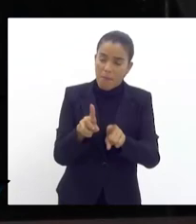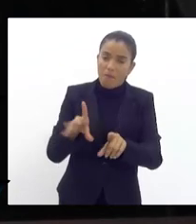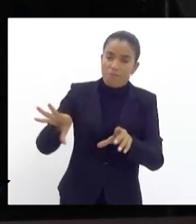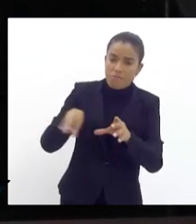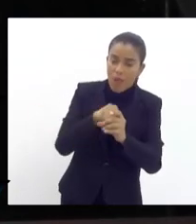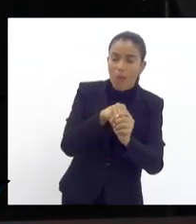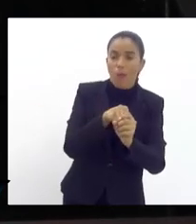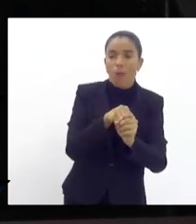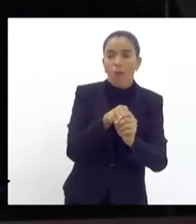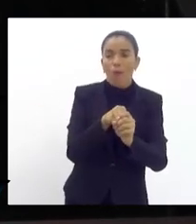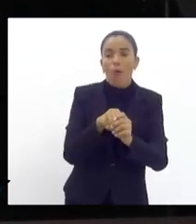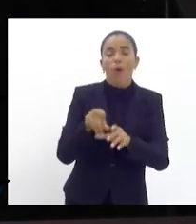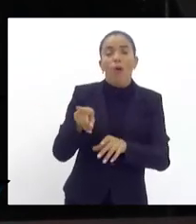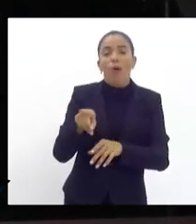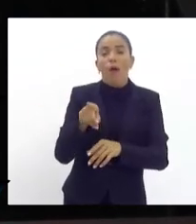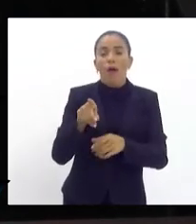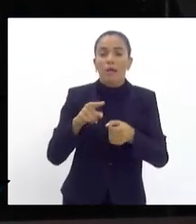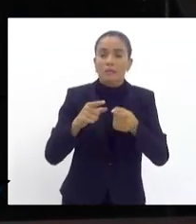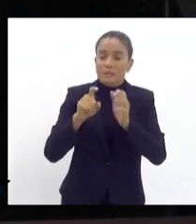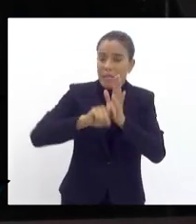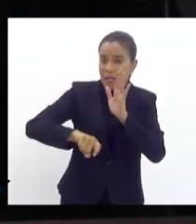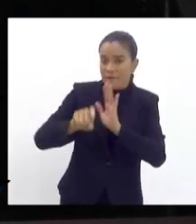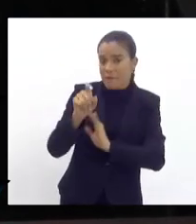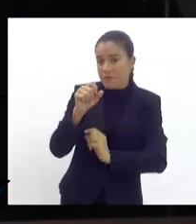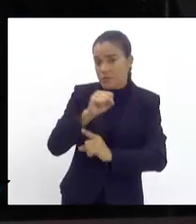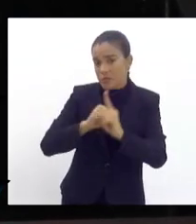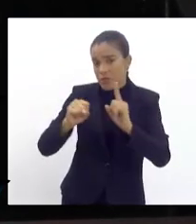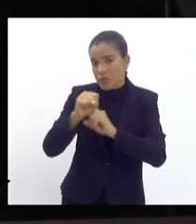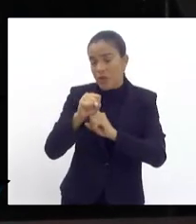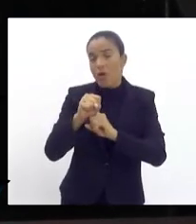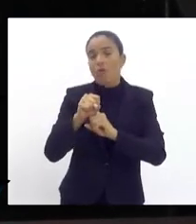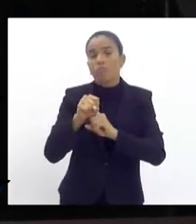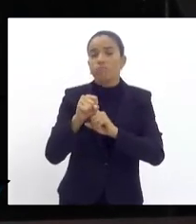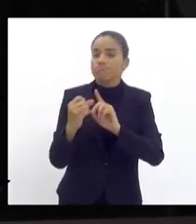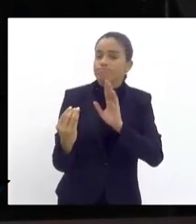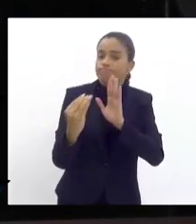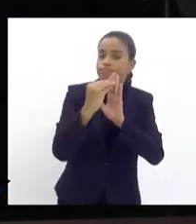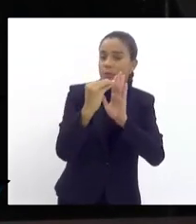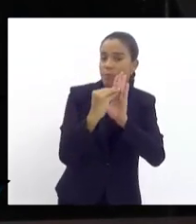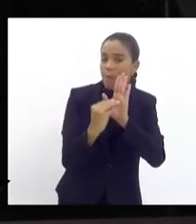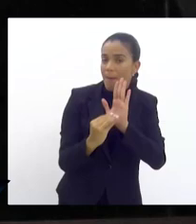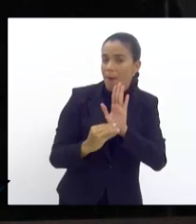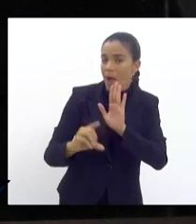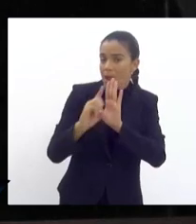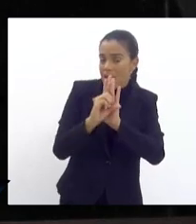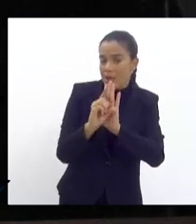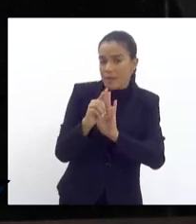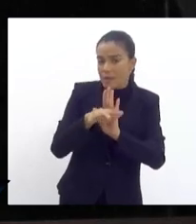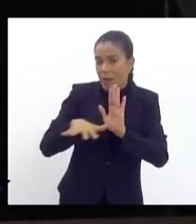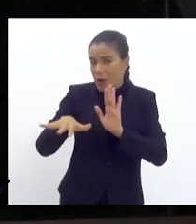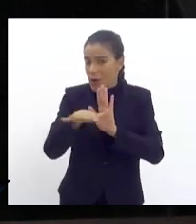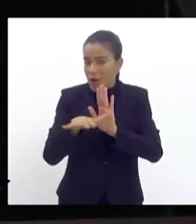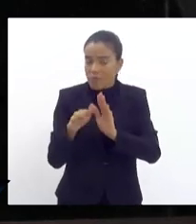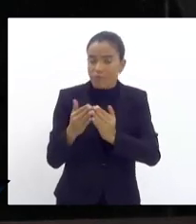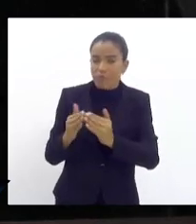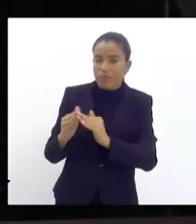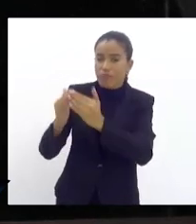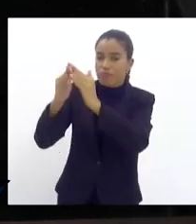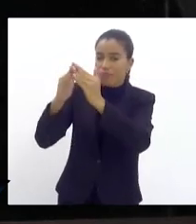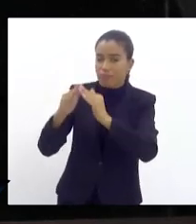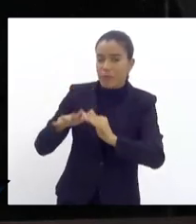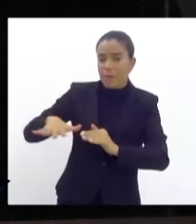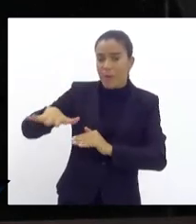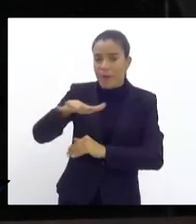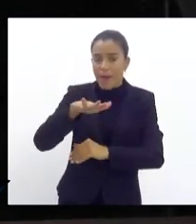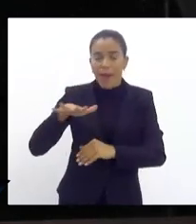incluídos entre os beneficiários da tarifa social estabelecida pela lei os habitantes de território de favelas e demais